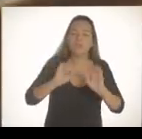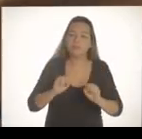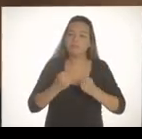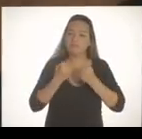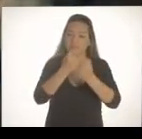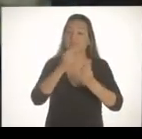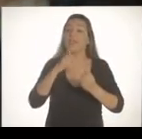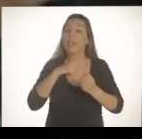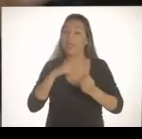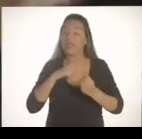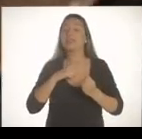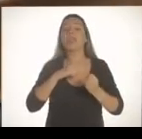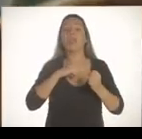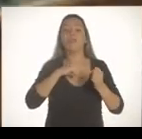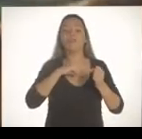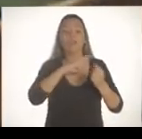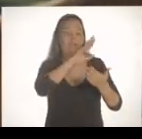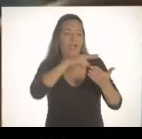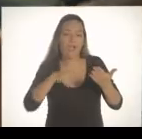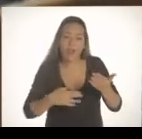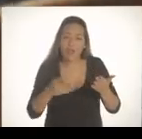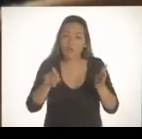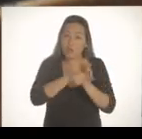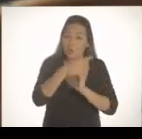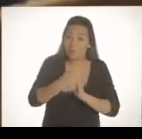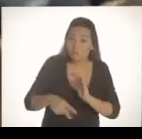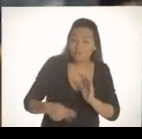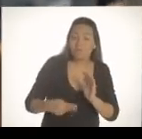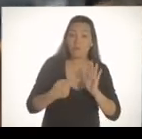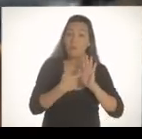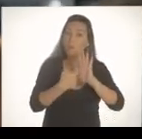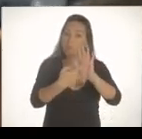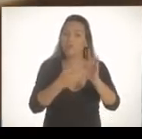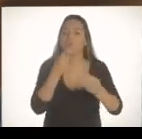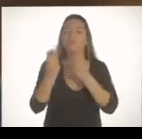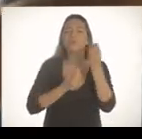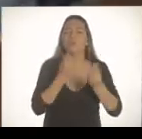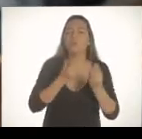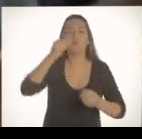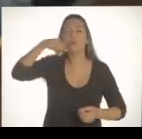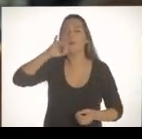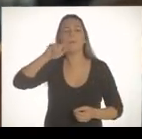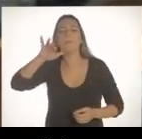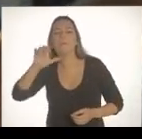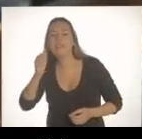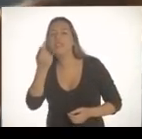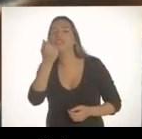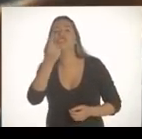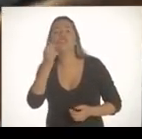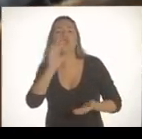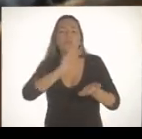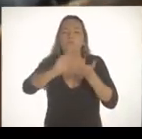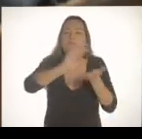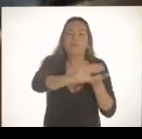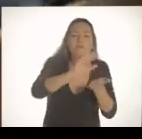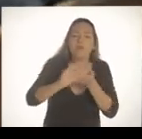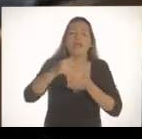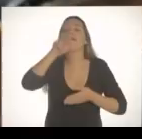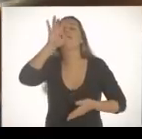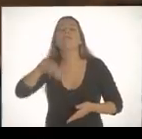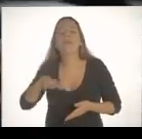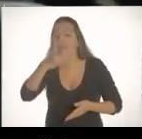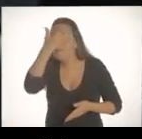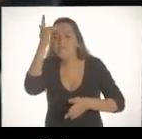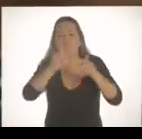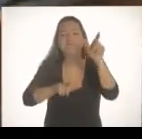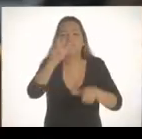e a gente fez um relatório que contou para a história, né? A gente conseguiu mostrar como é que a milícia funcionava, de onde eles tiravam o dinheiro,